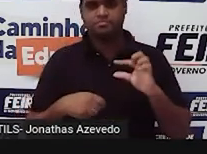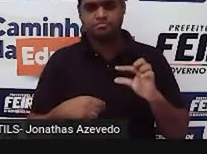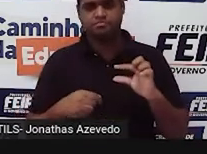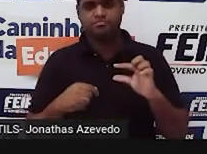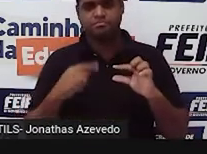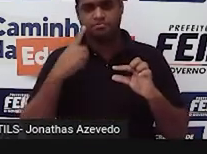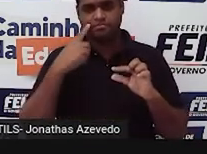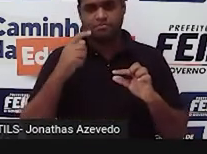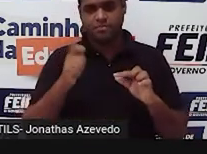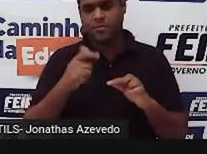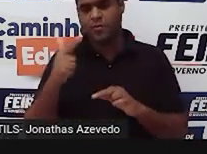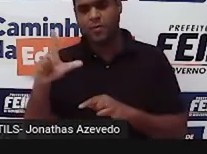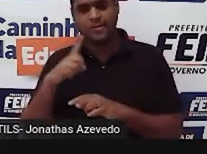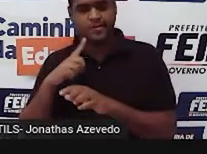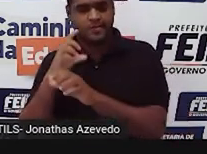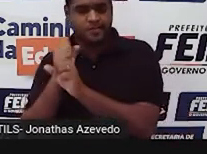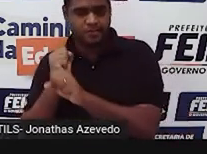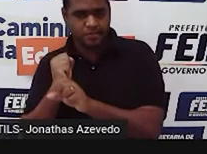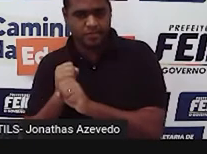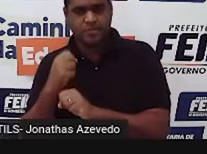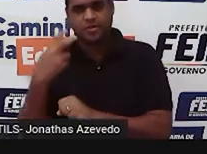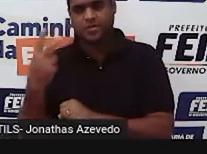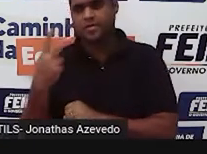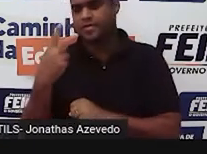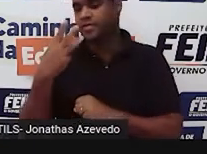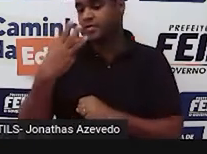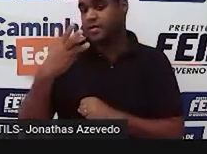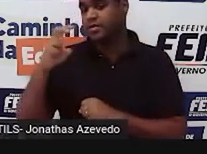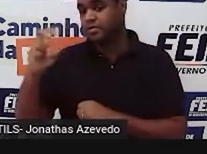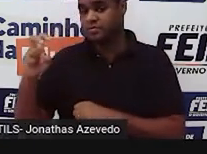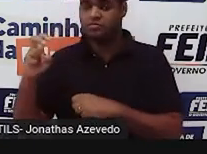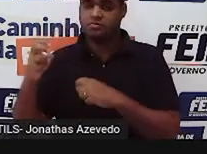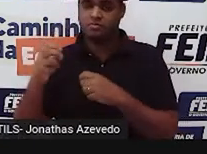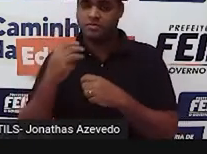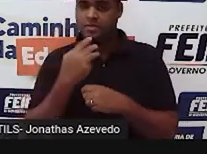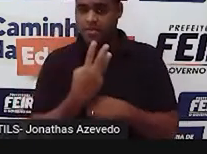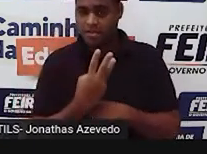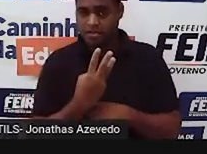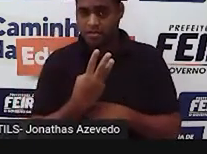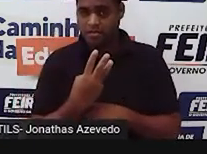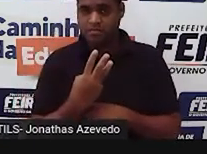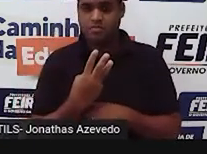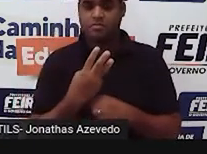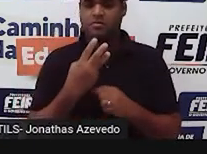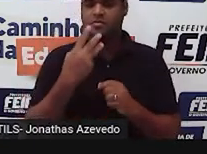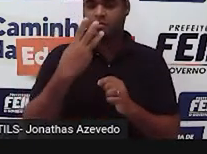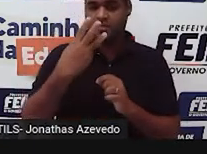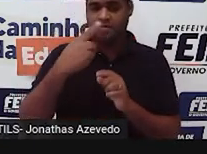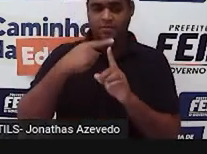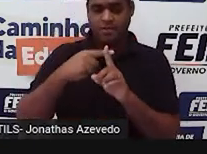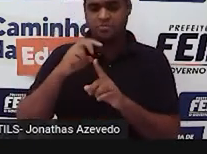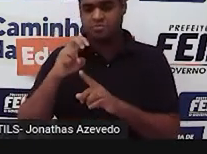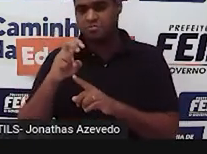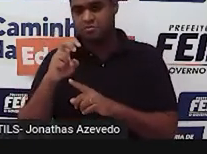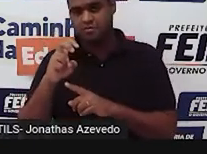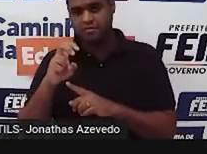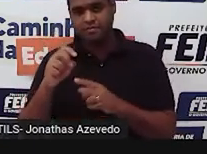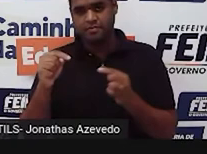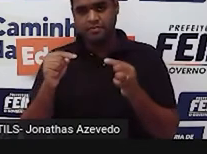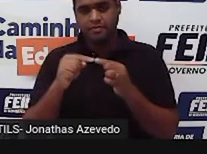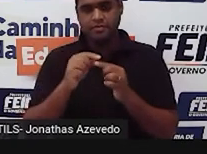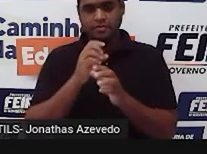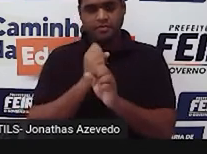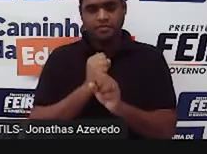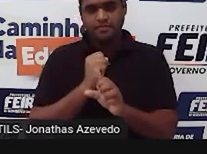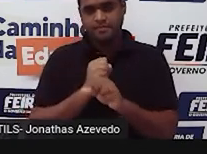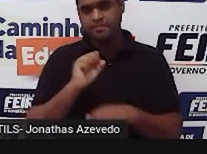soma dos outros dois. Os outros dois é 3 e 5. Então a gente vai fazer 3 mais 5 ou 5 mais 3, isso